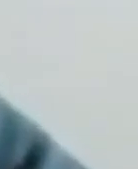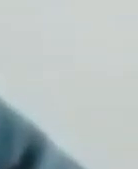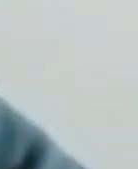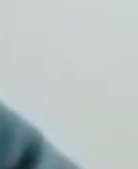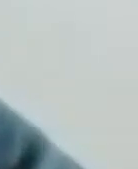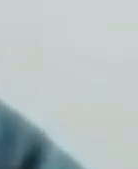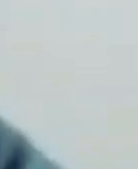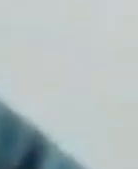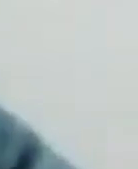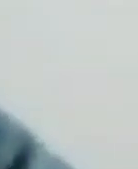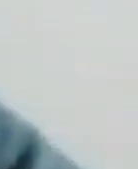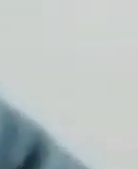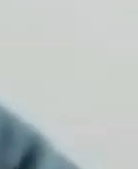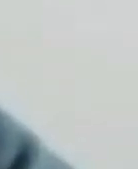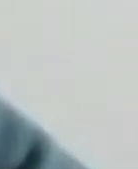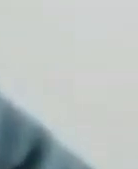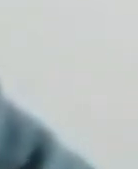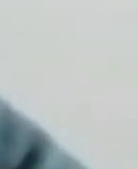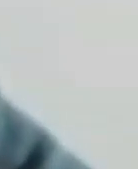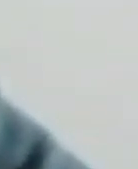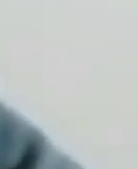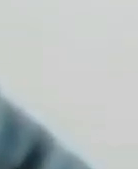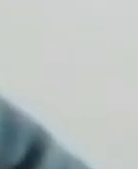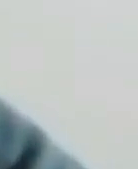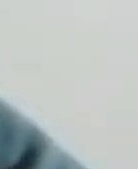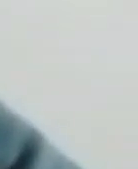por uma vida humana se este rapaz morrer.